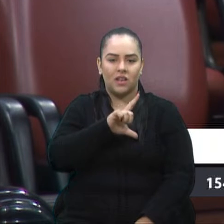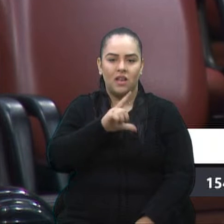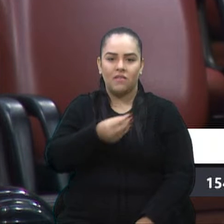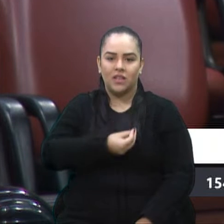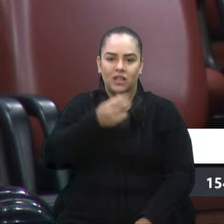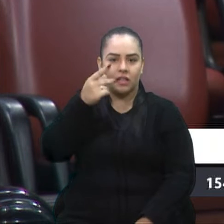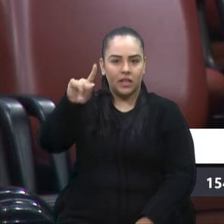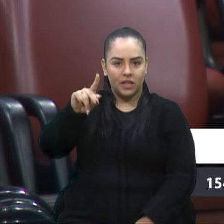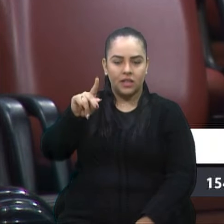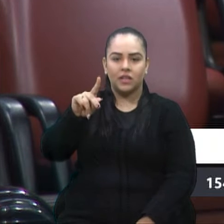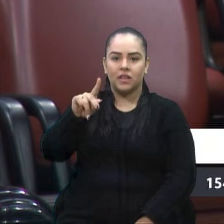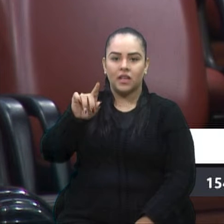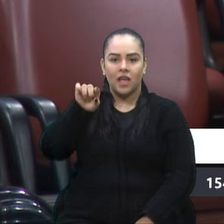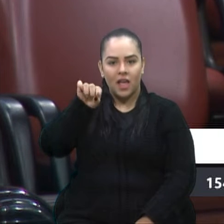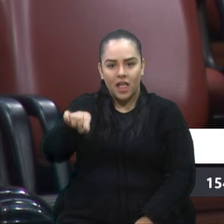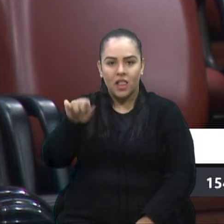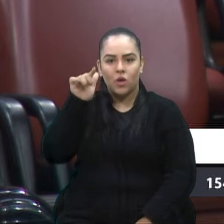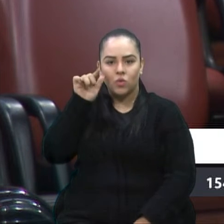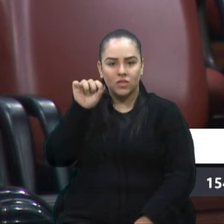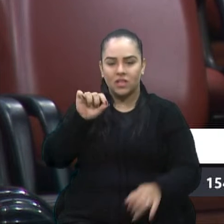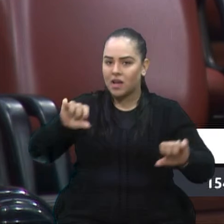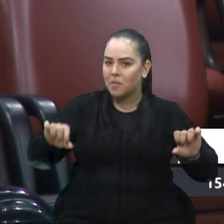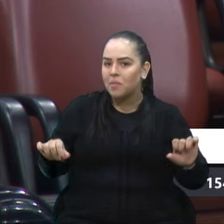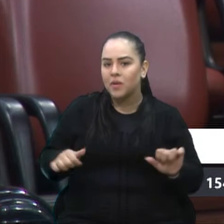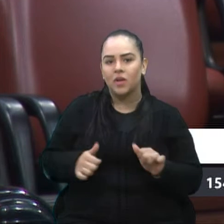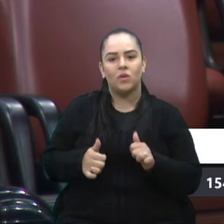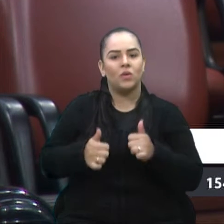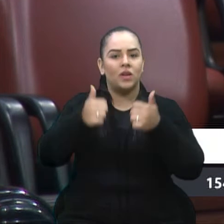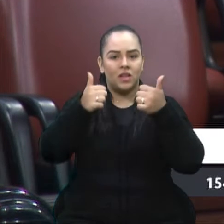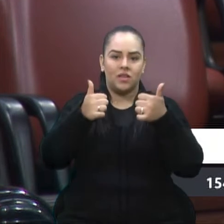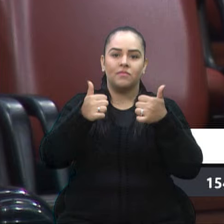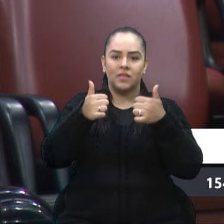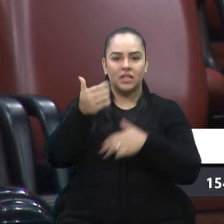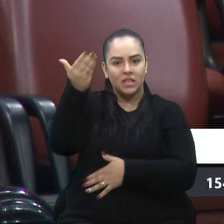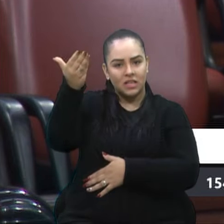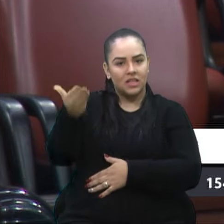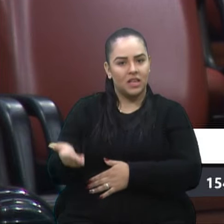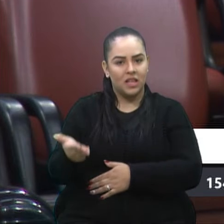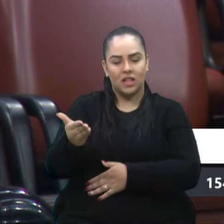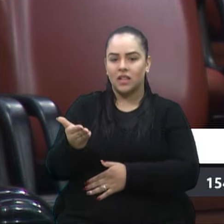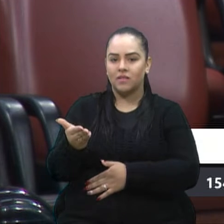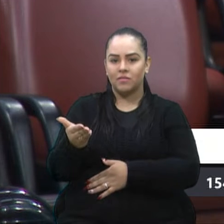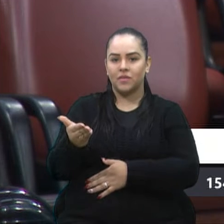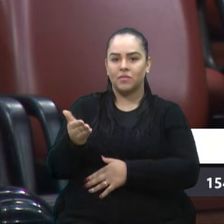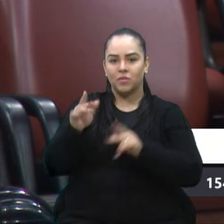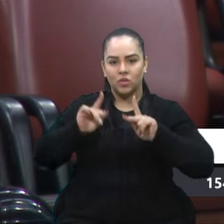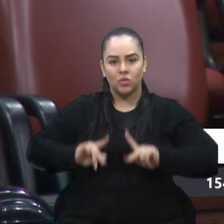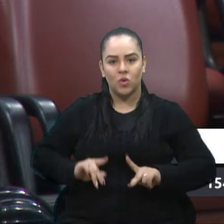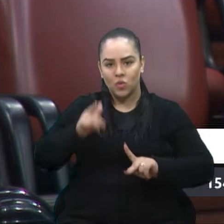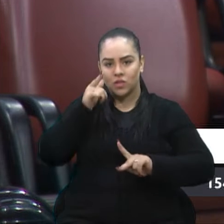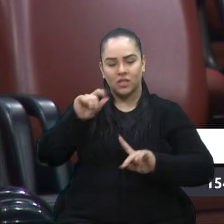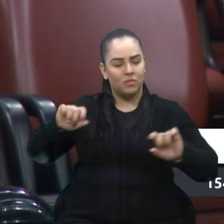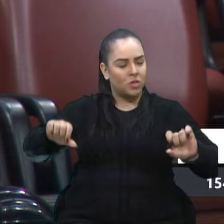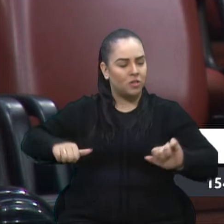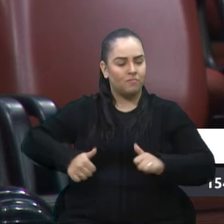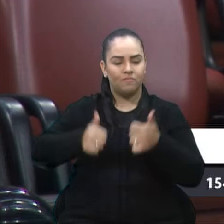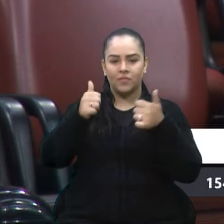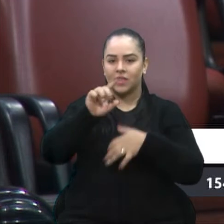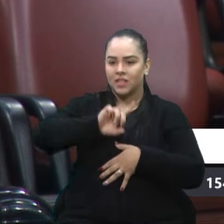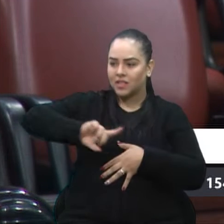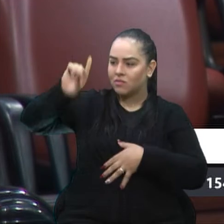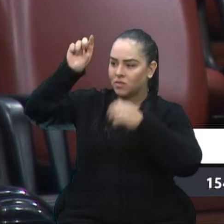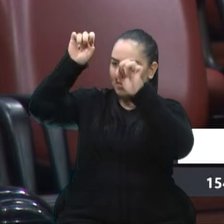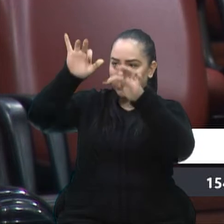venha, meu Pai, se recuperar e que possa ser um grande testemunho a todos nós. Que o Senhor abençoe a todos os seus